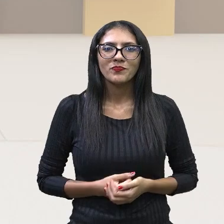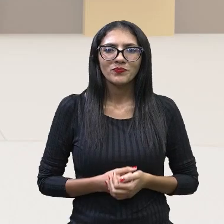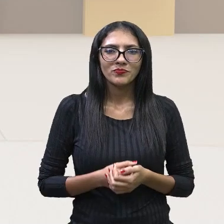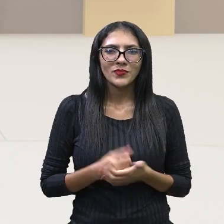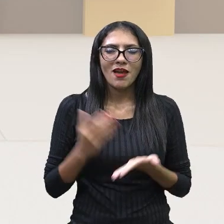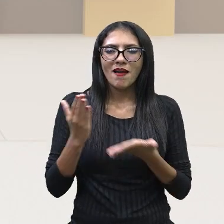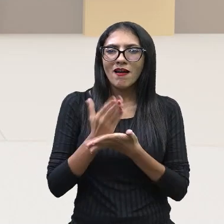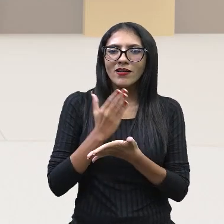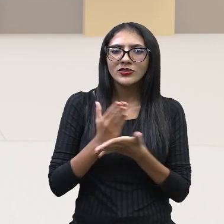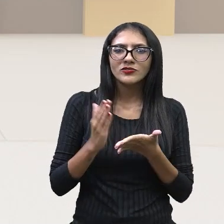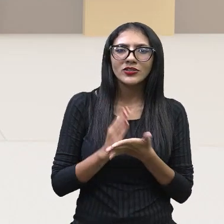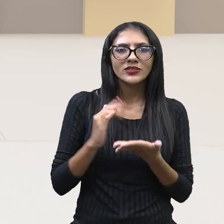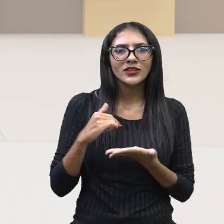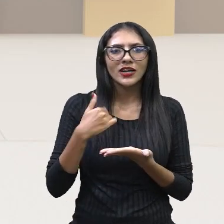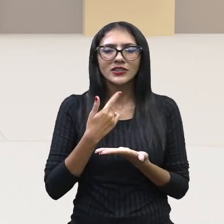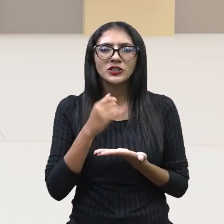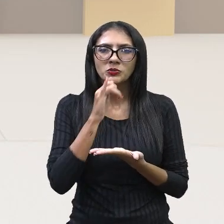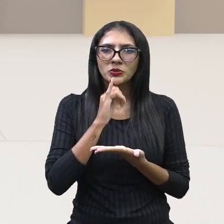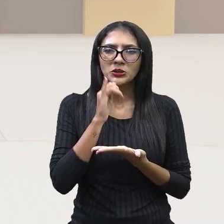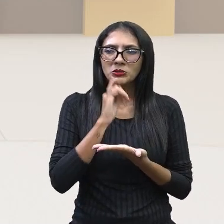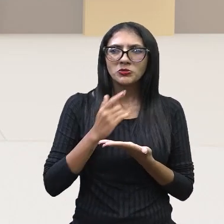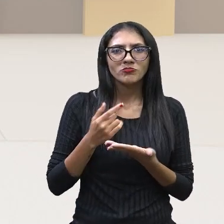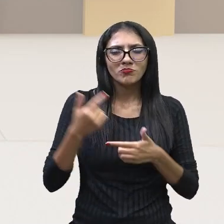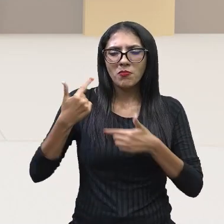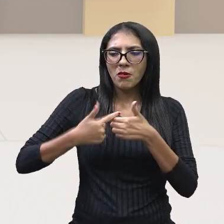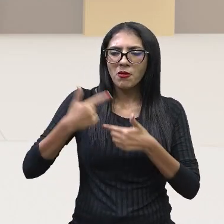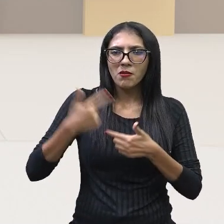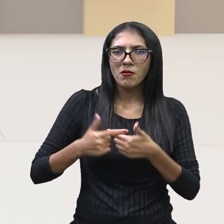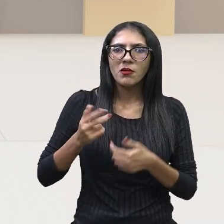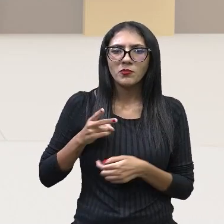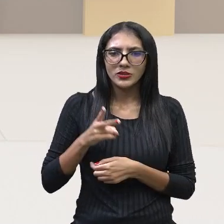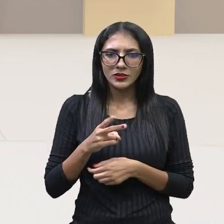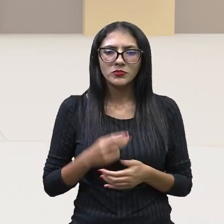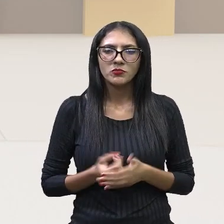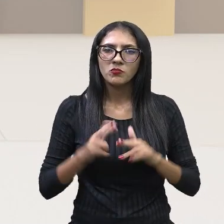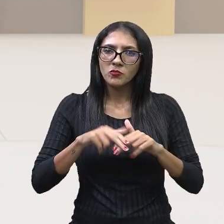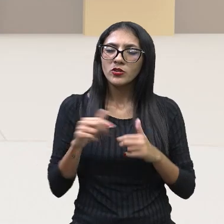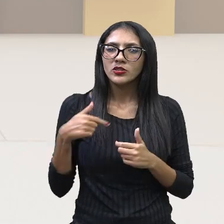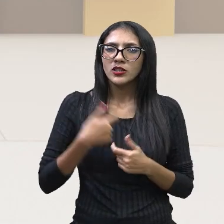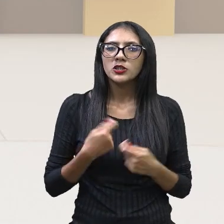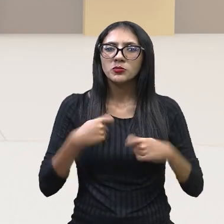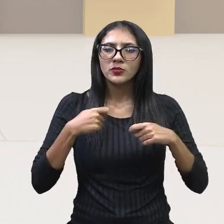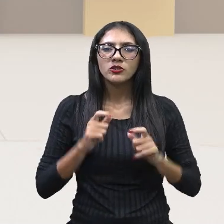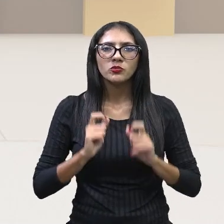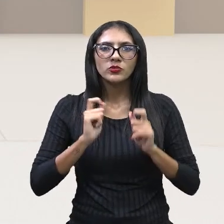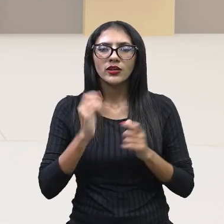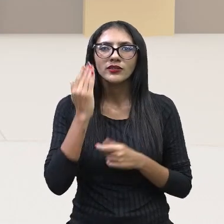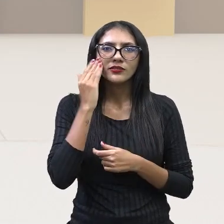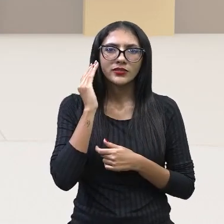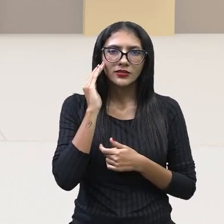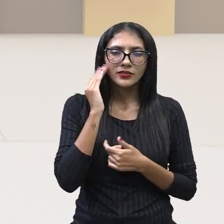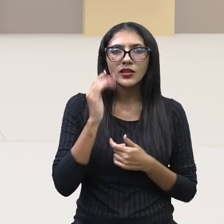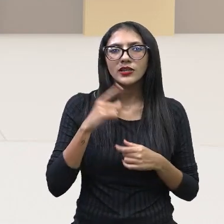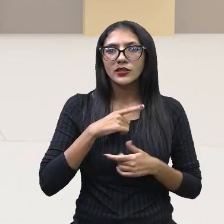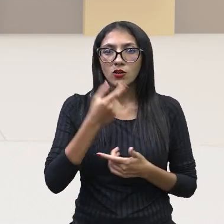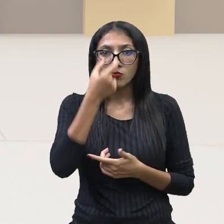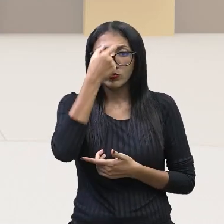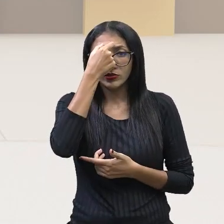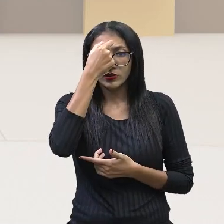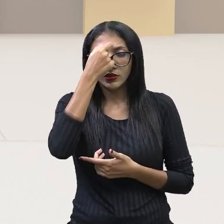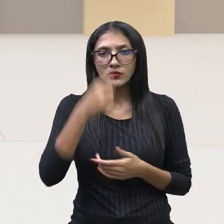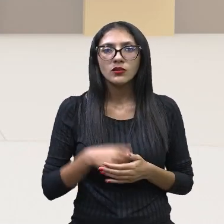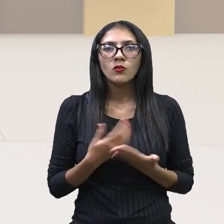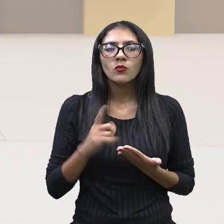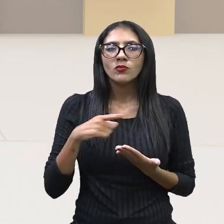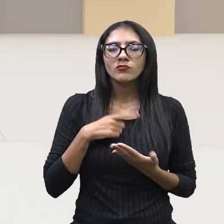realmente, é pisoteado. Nós precisamos ter essa consciência e essa compreensão da importância que